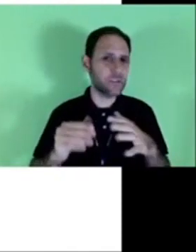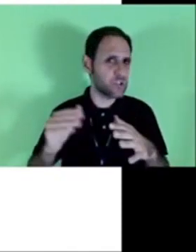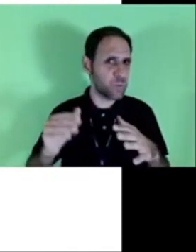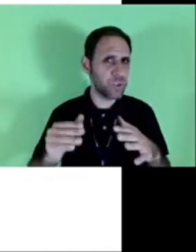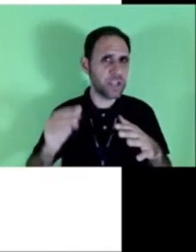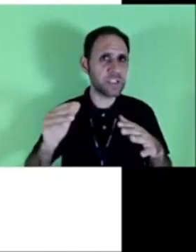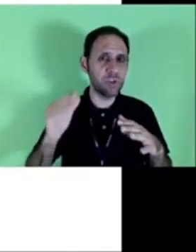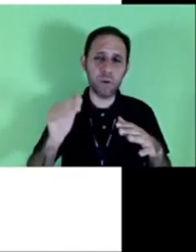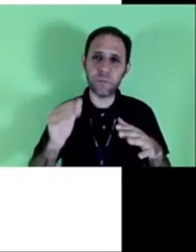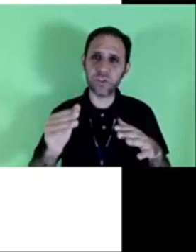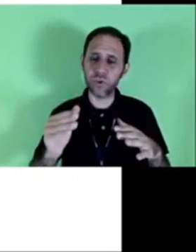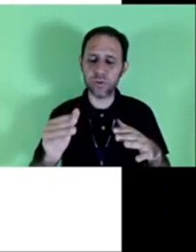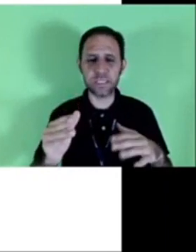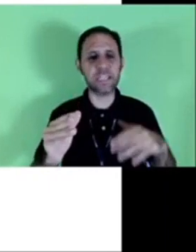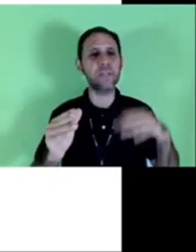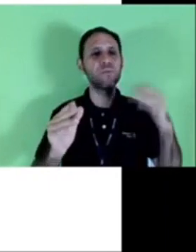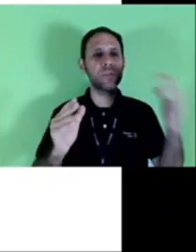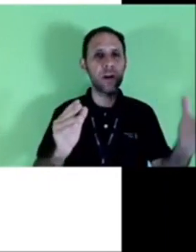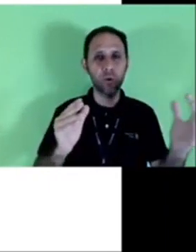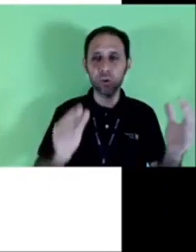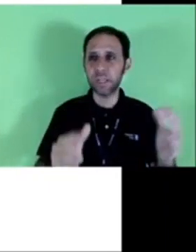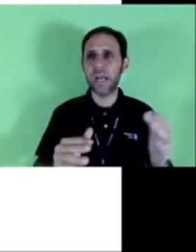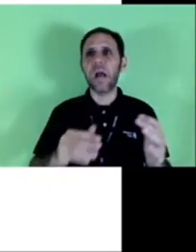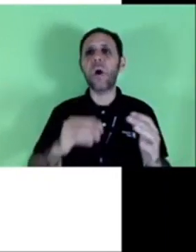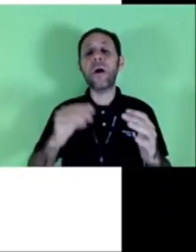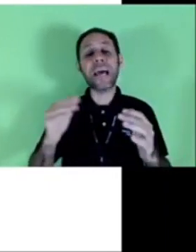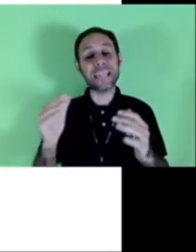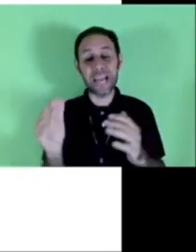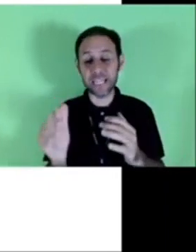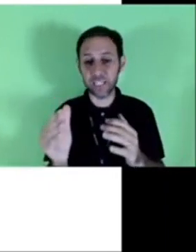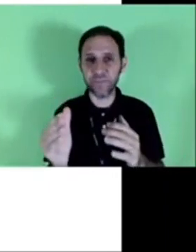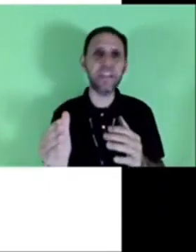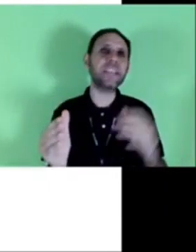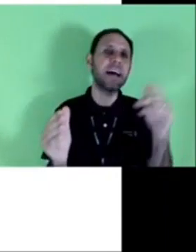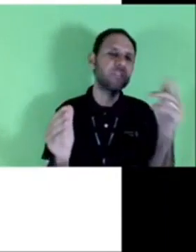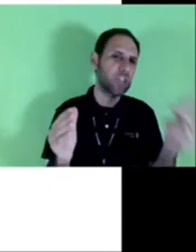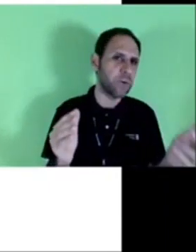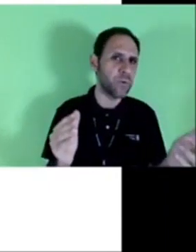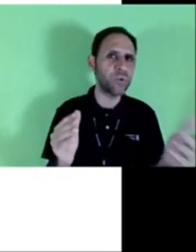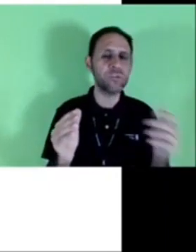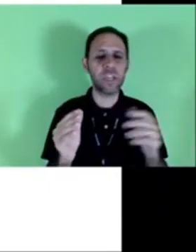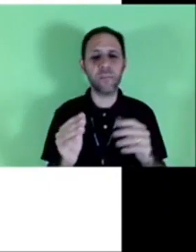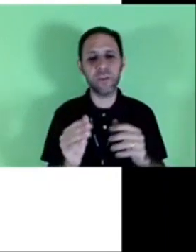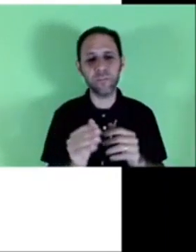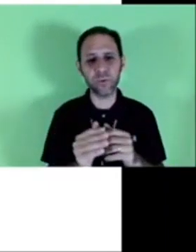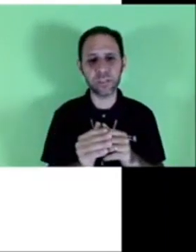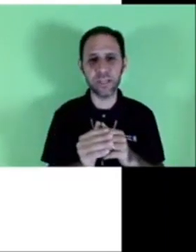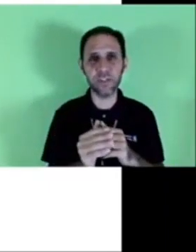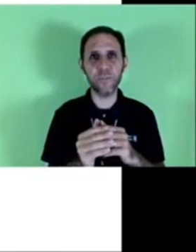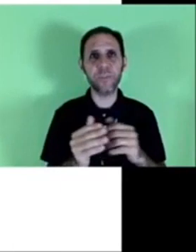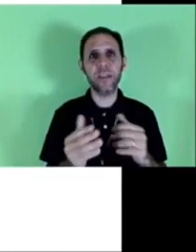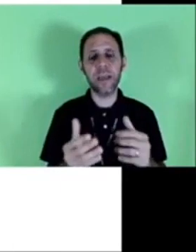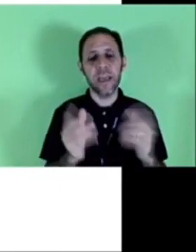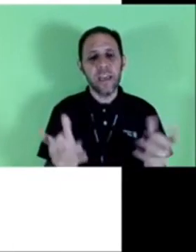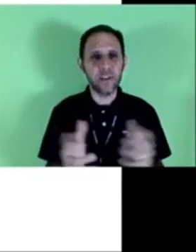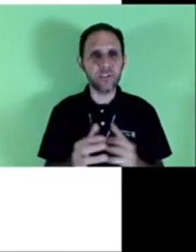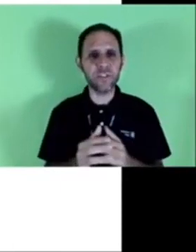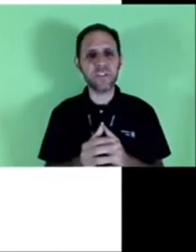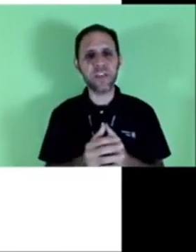quais são os poderes que uma pessoa está atribuindo à outra, qual é a data de validade, que é um outro tema importante.